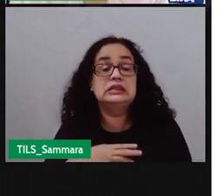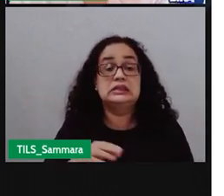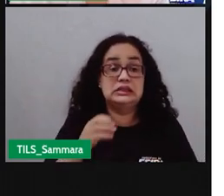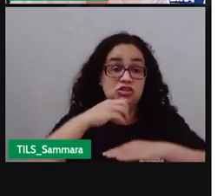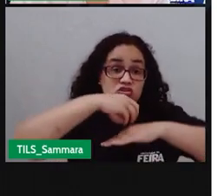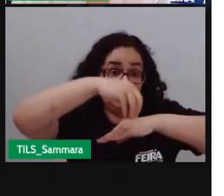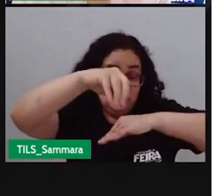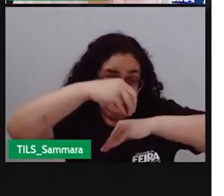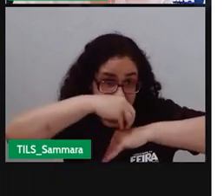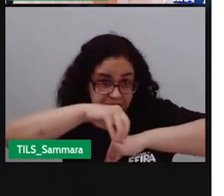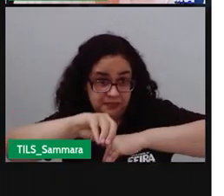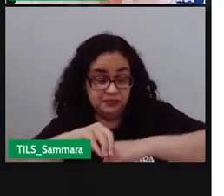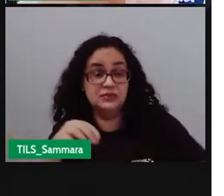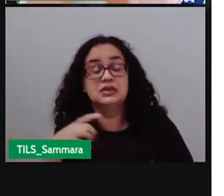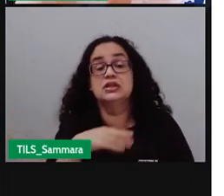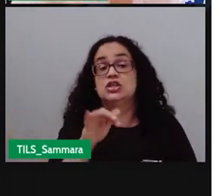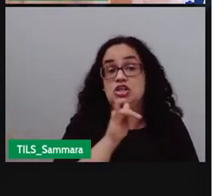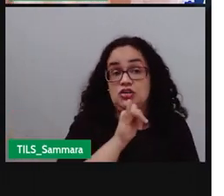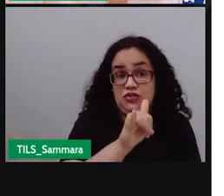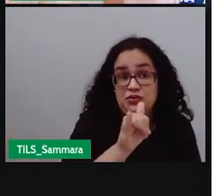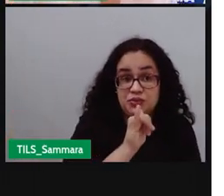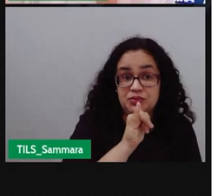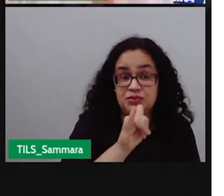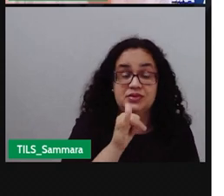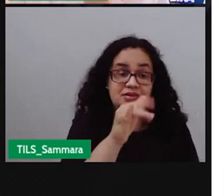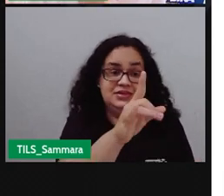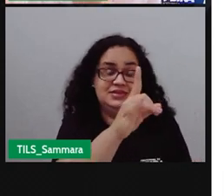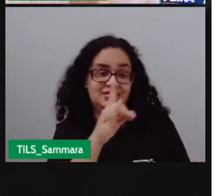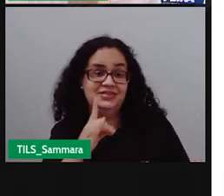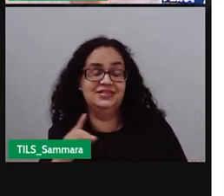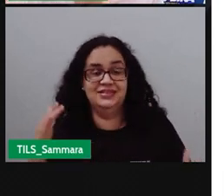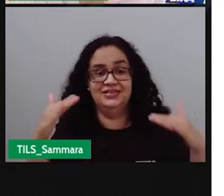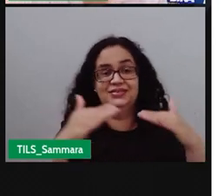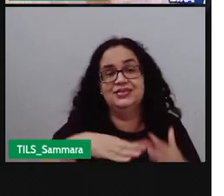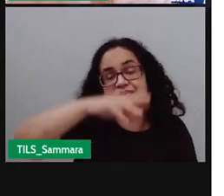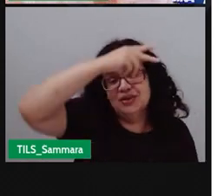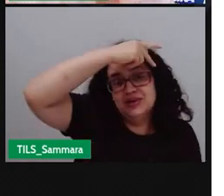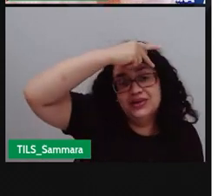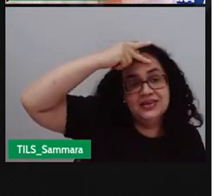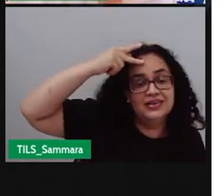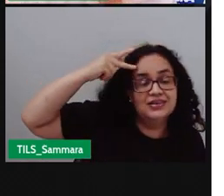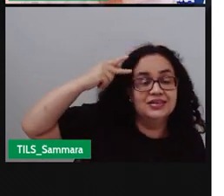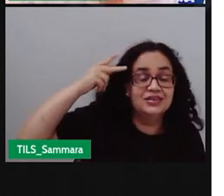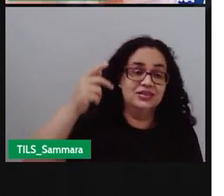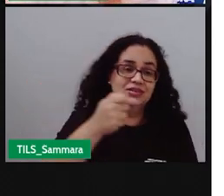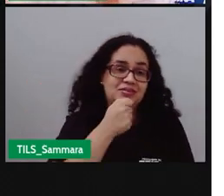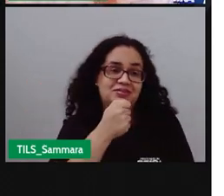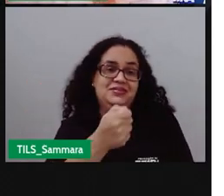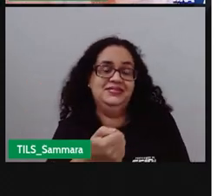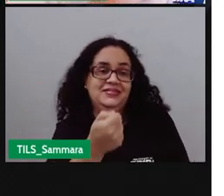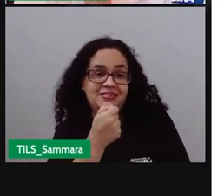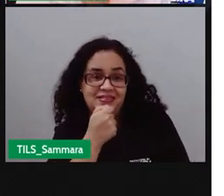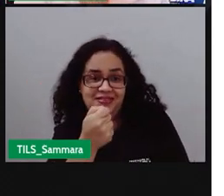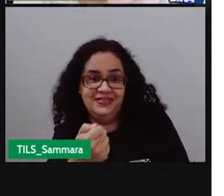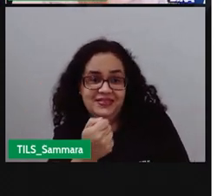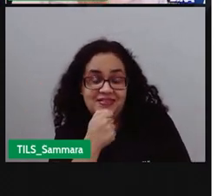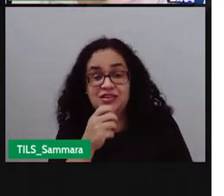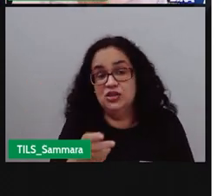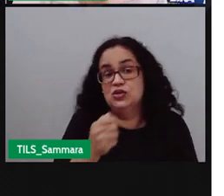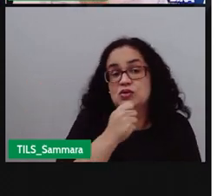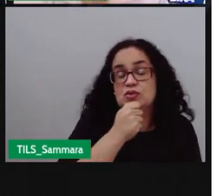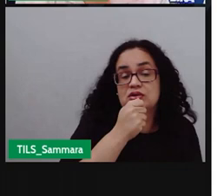transmitidas. E essas informações daí chegam na casa das pessoas, a gente vai ter o radialista, né, isso, e ele vai fazer o quê? Uma